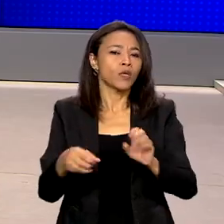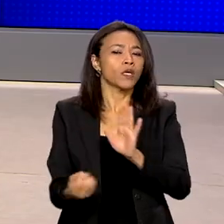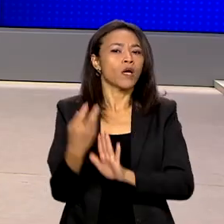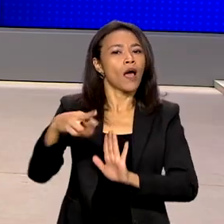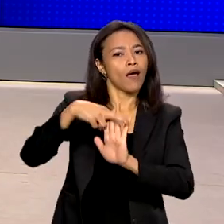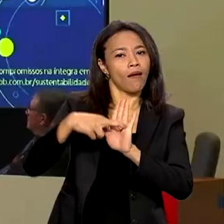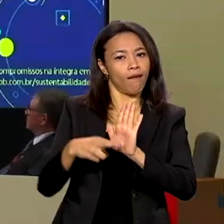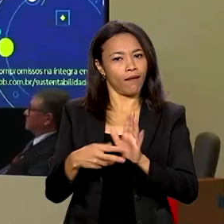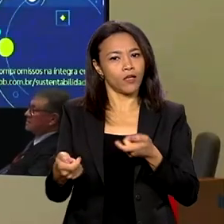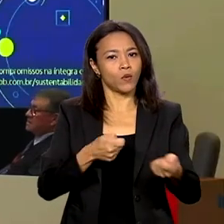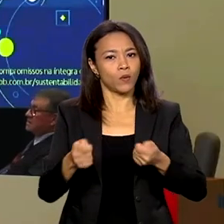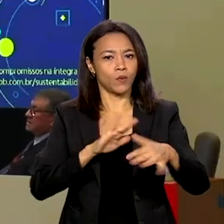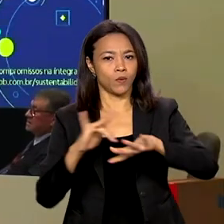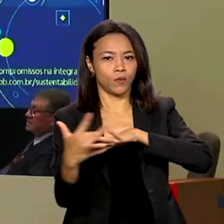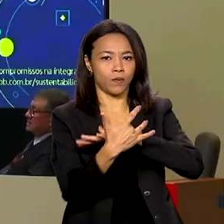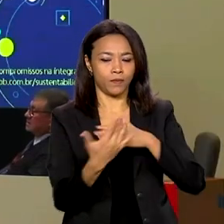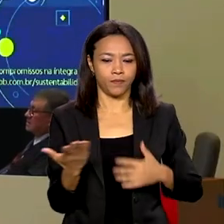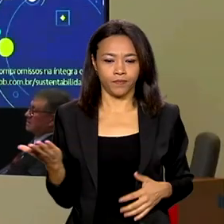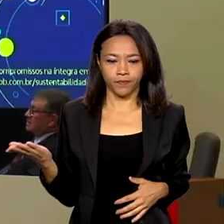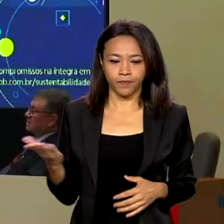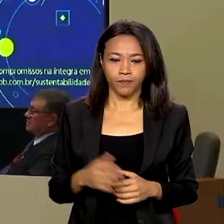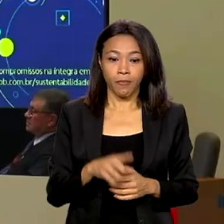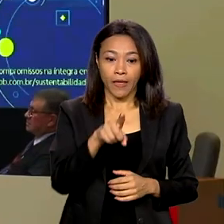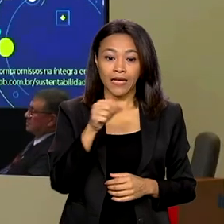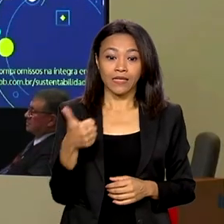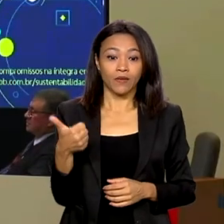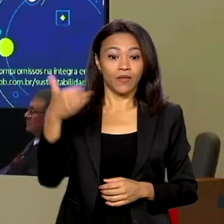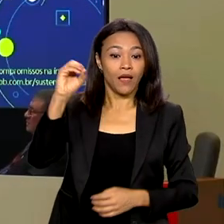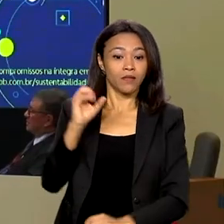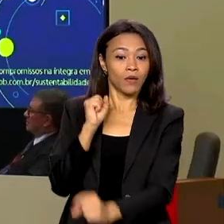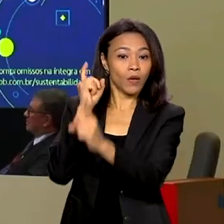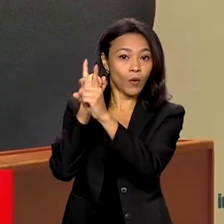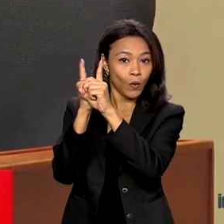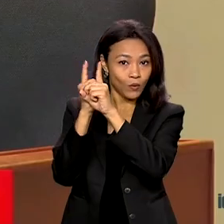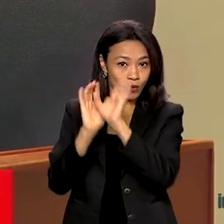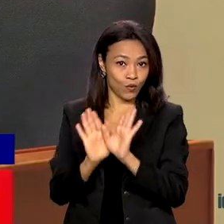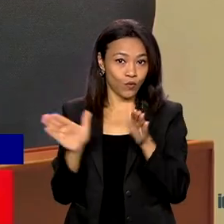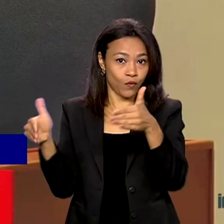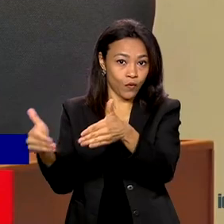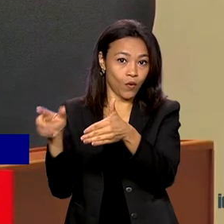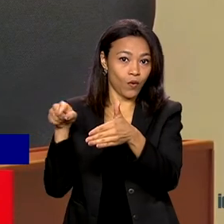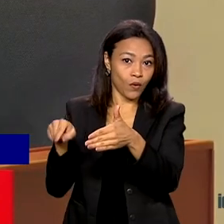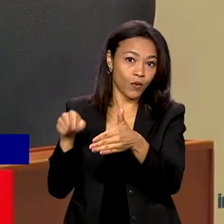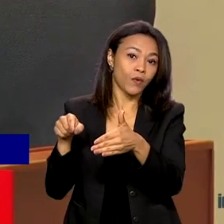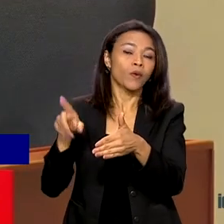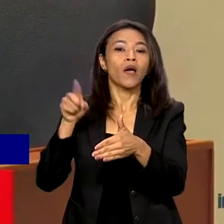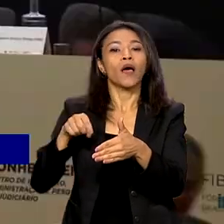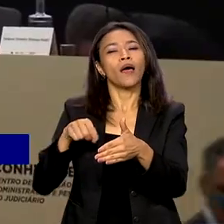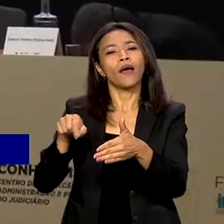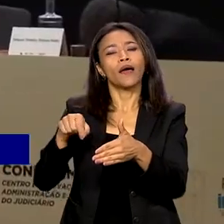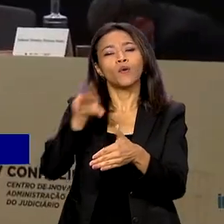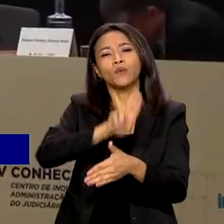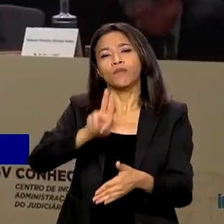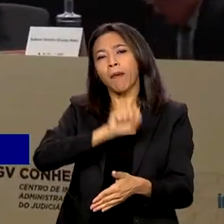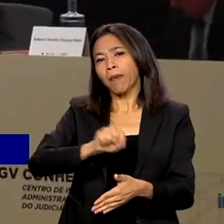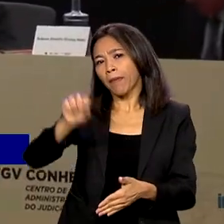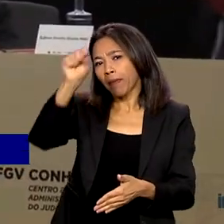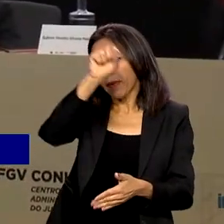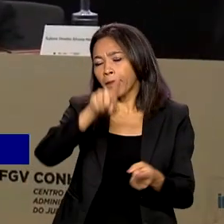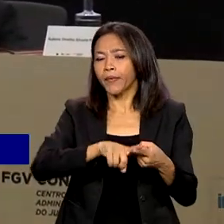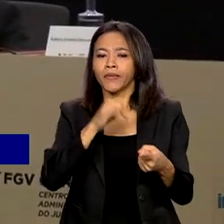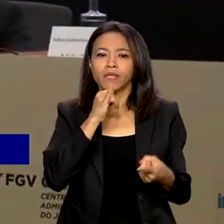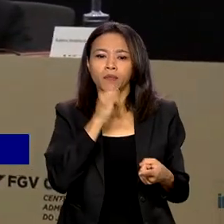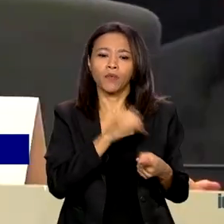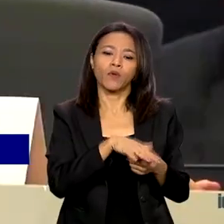sociais. Esta é a décima edição do Fórum, que é organizado por instituições de ensino brasileiras, como a Fundação